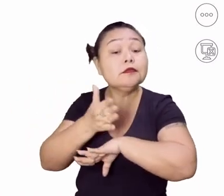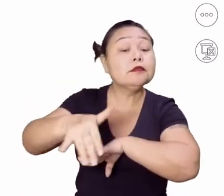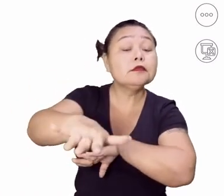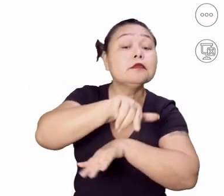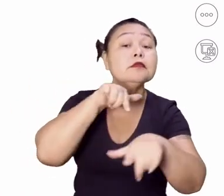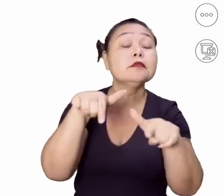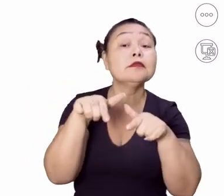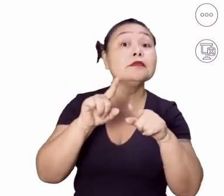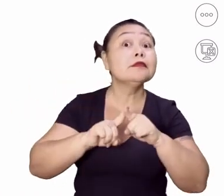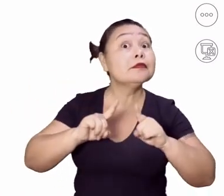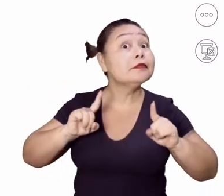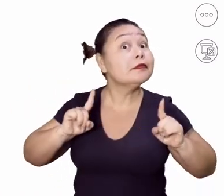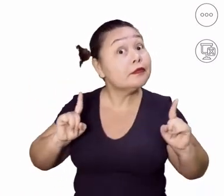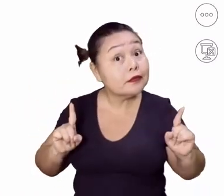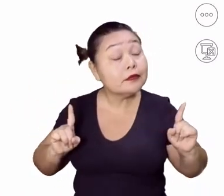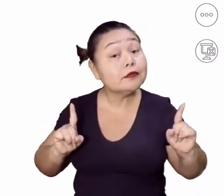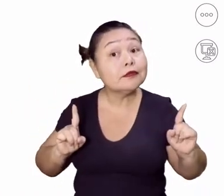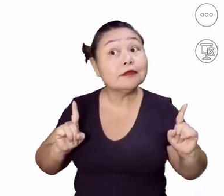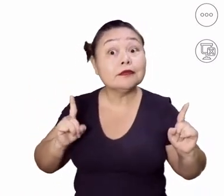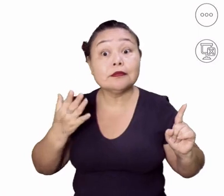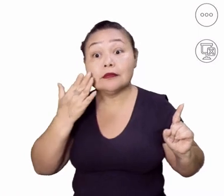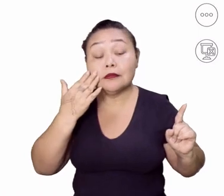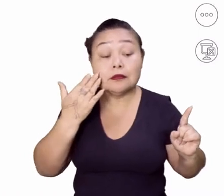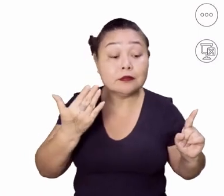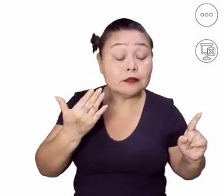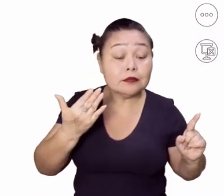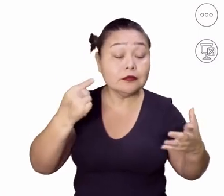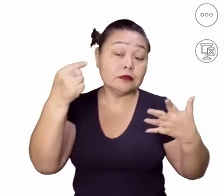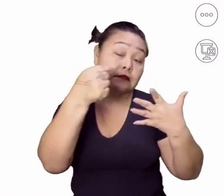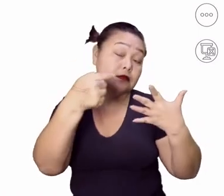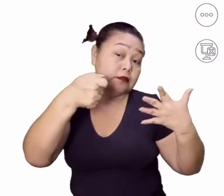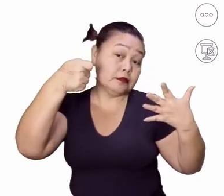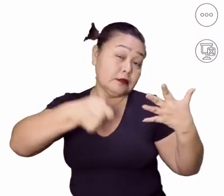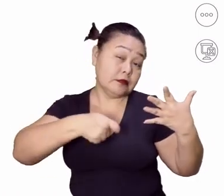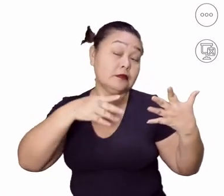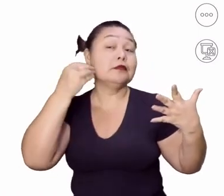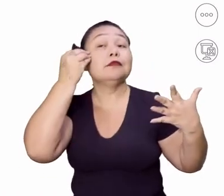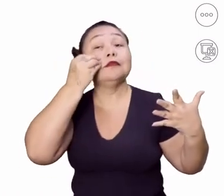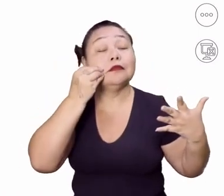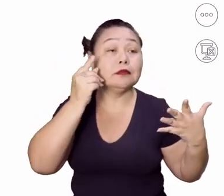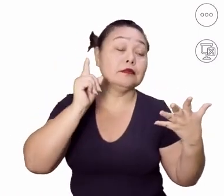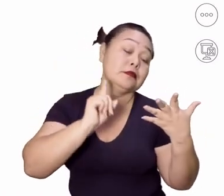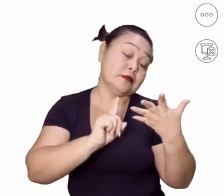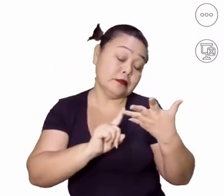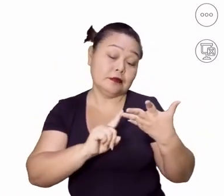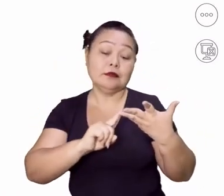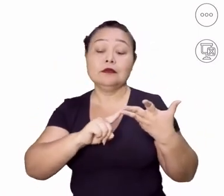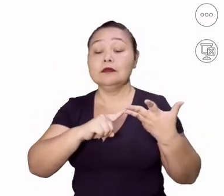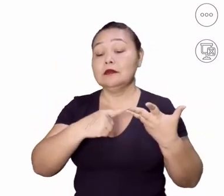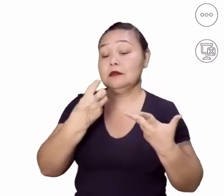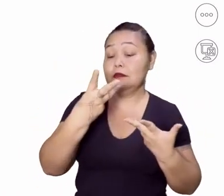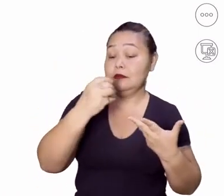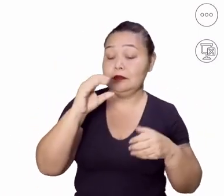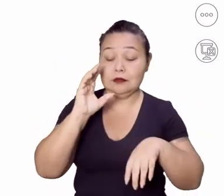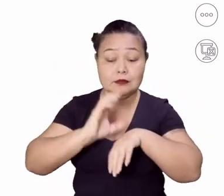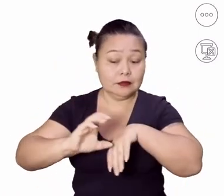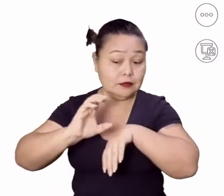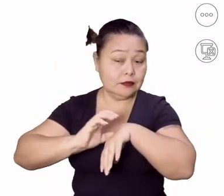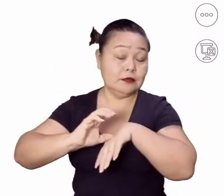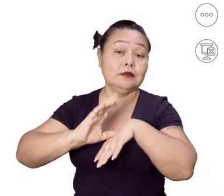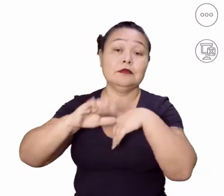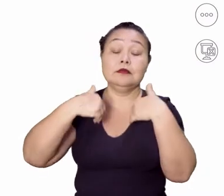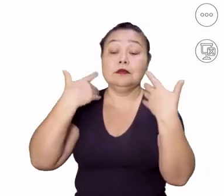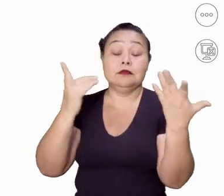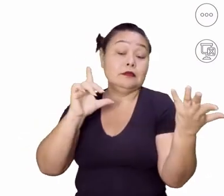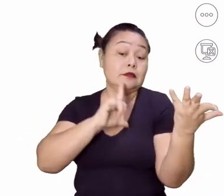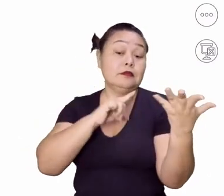no mercado de trabalho, mas se deparam com aquela série de exigências. Tem que ter experiência, tem que ter 300 cursos, né?